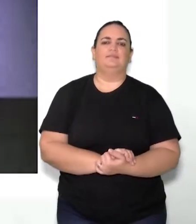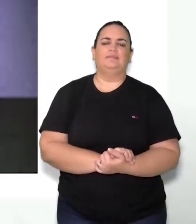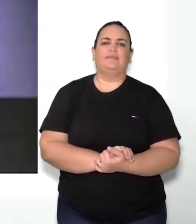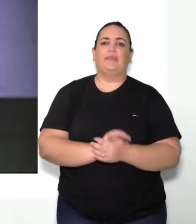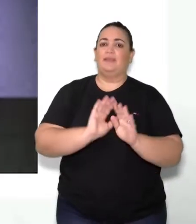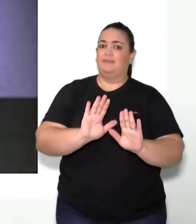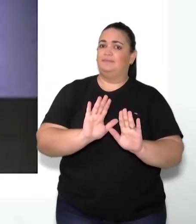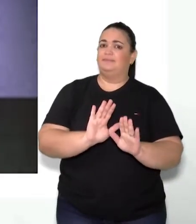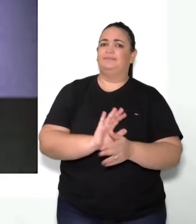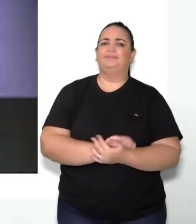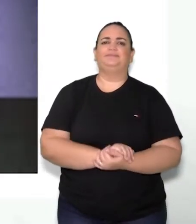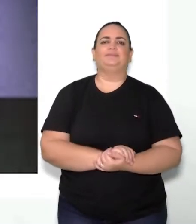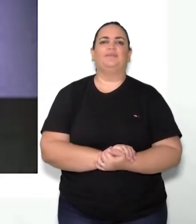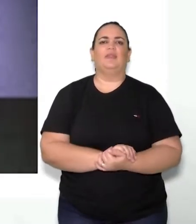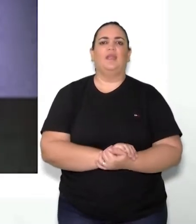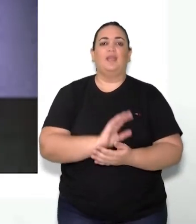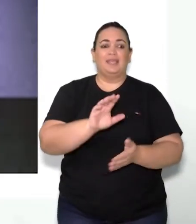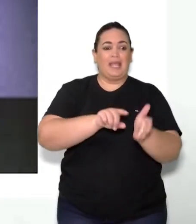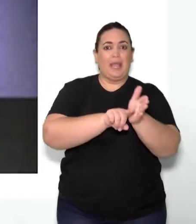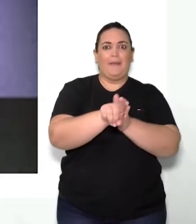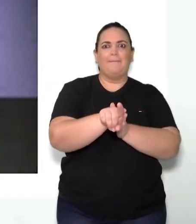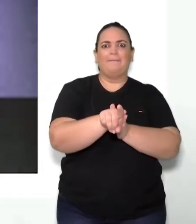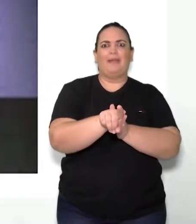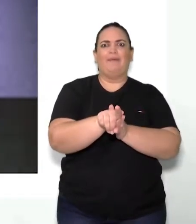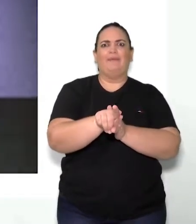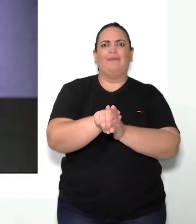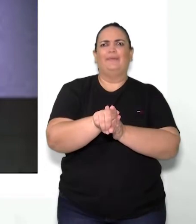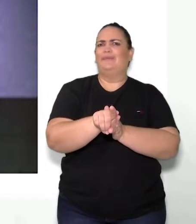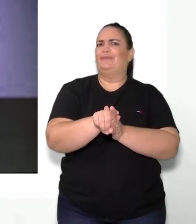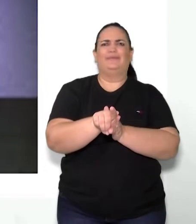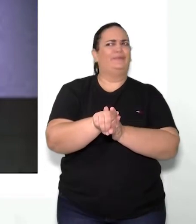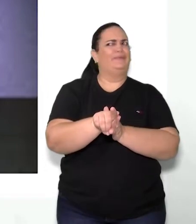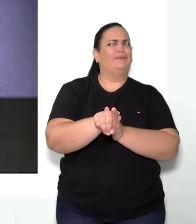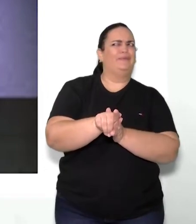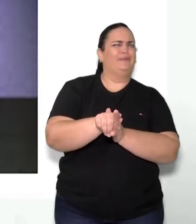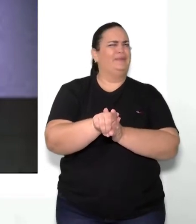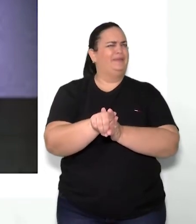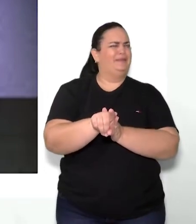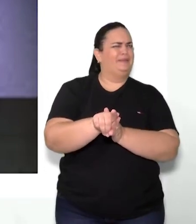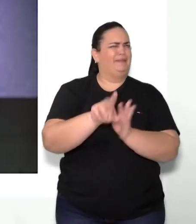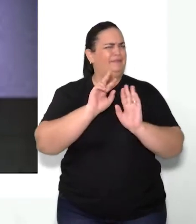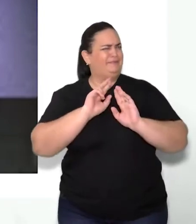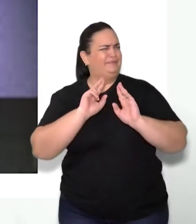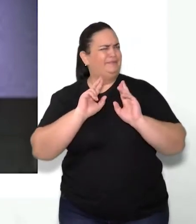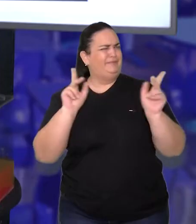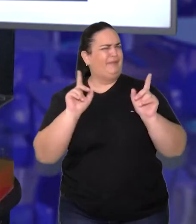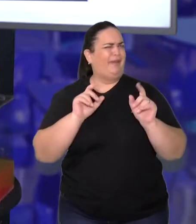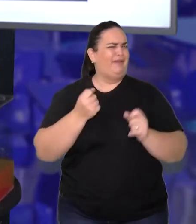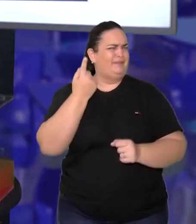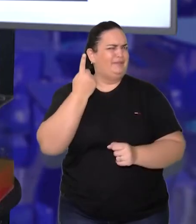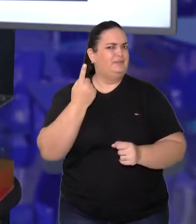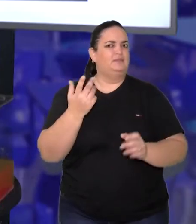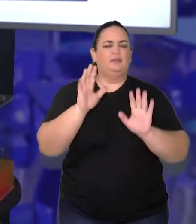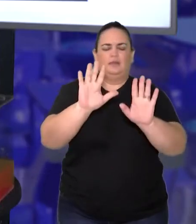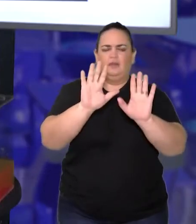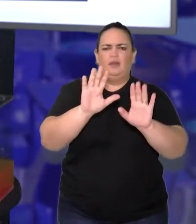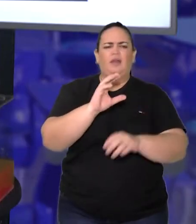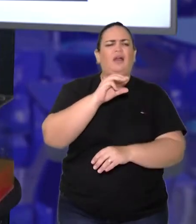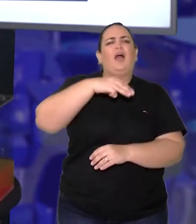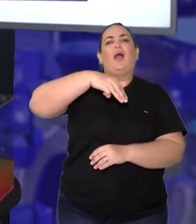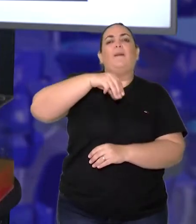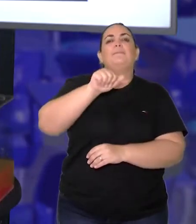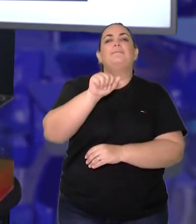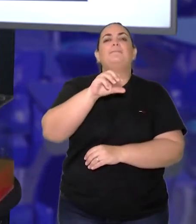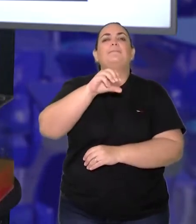Porém, essa pergunta é uma pegadinha, tá certo? Em relação à grandeza de massa, o